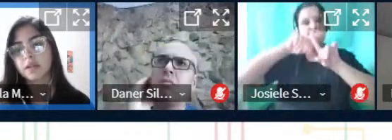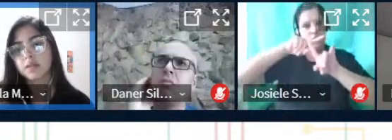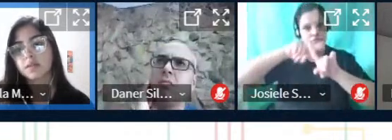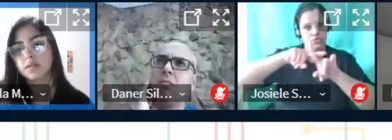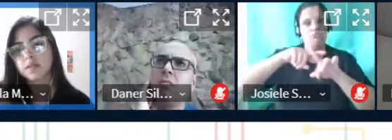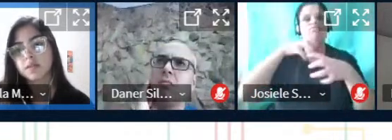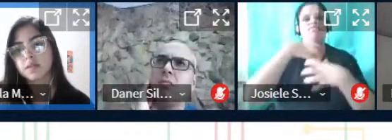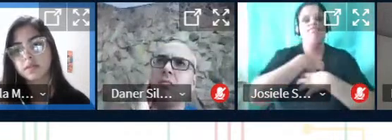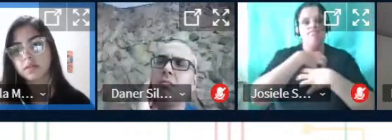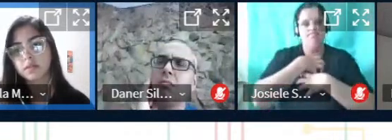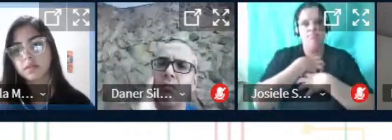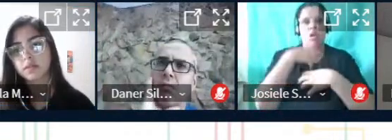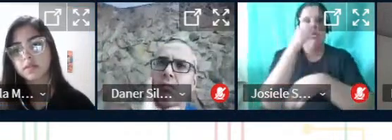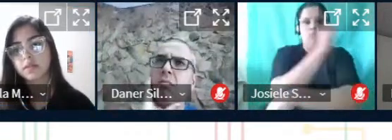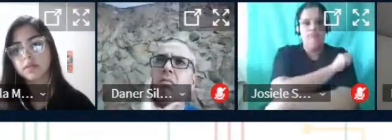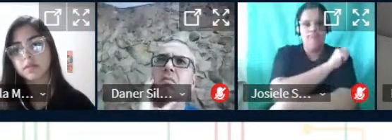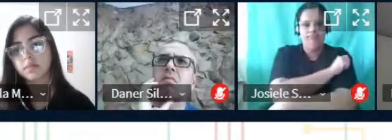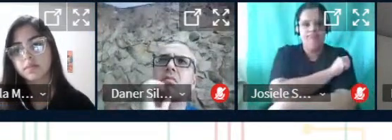para os alunos